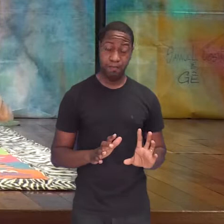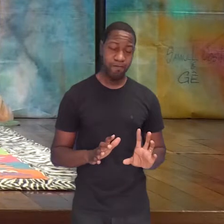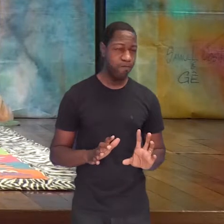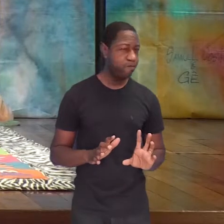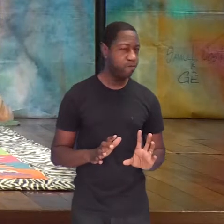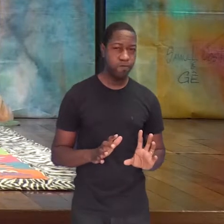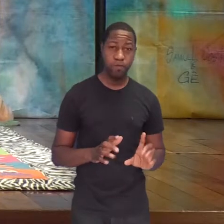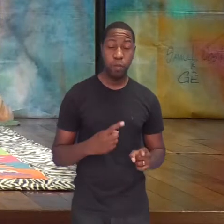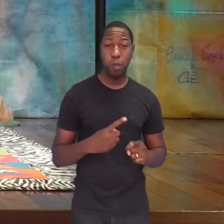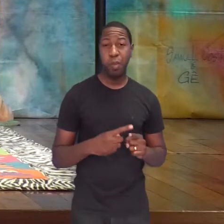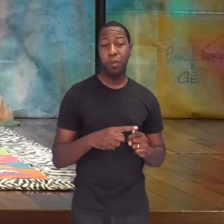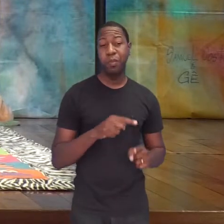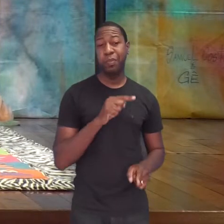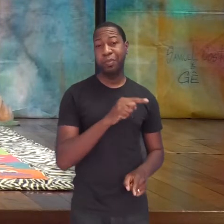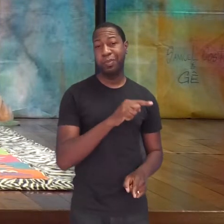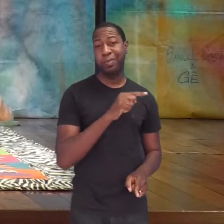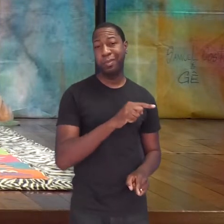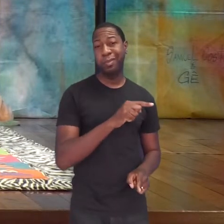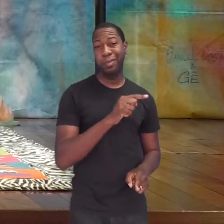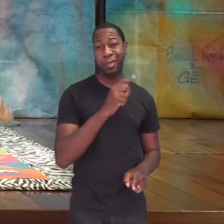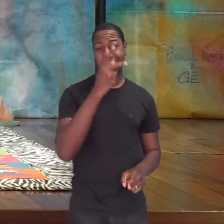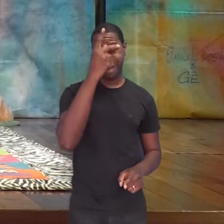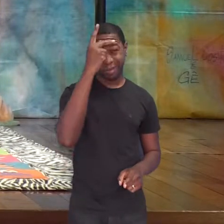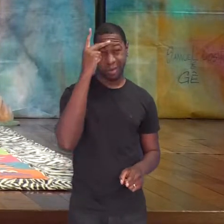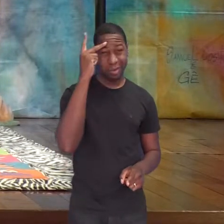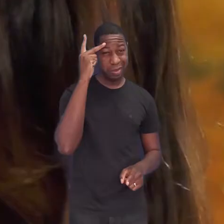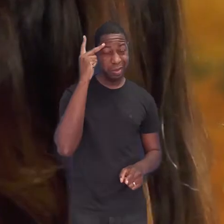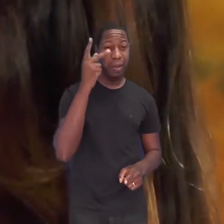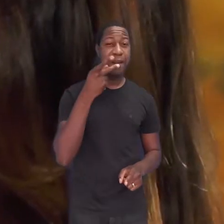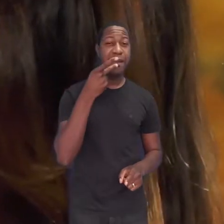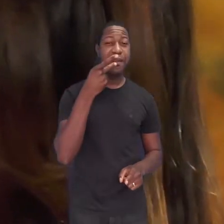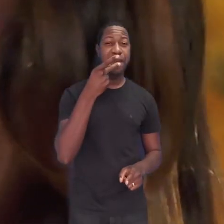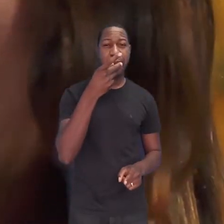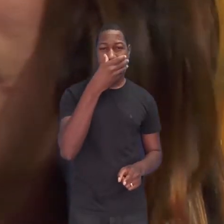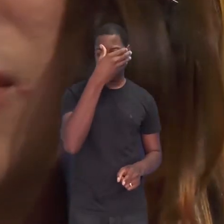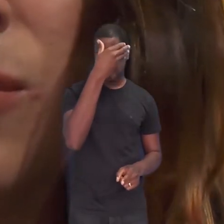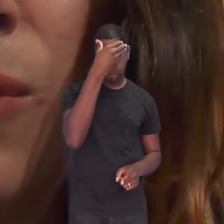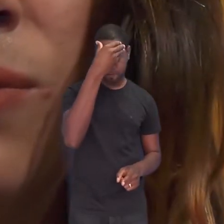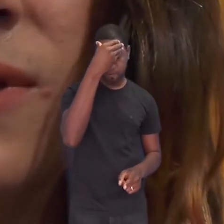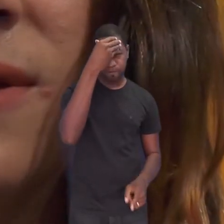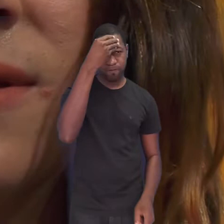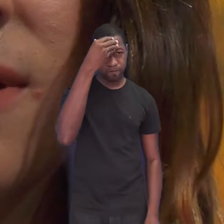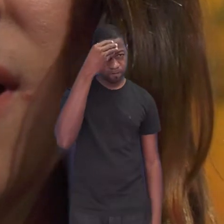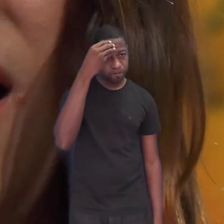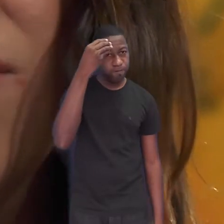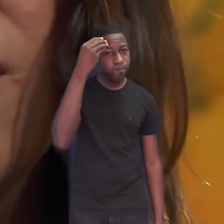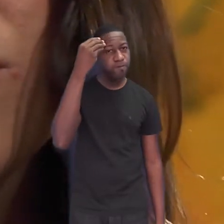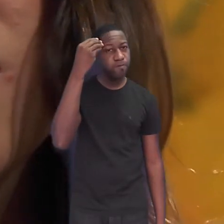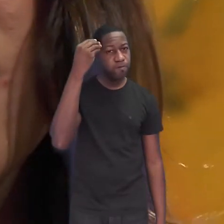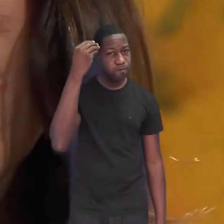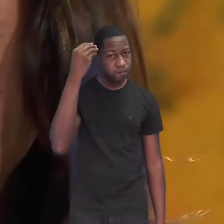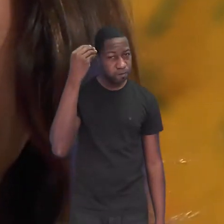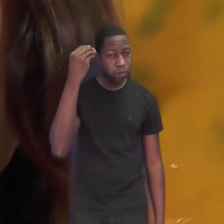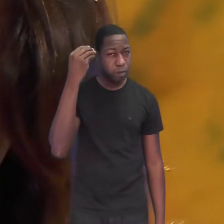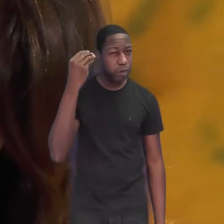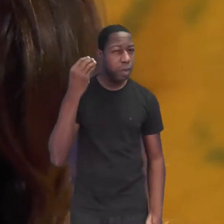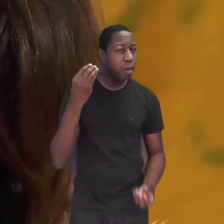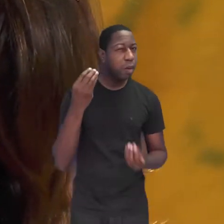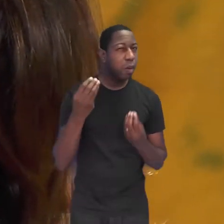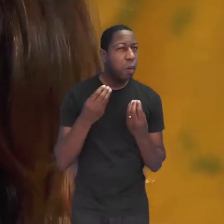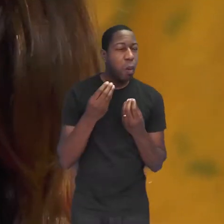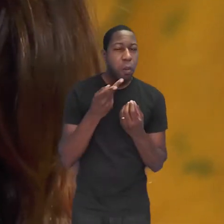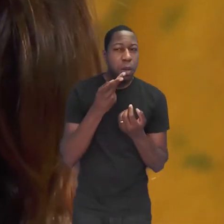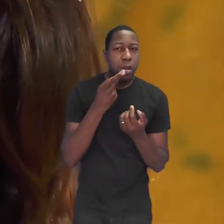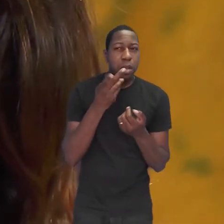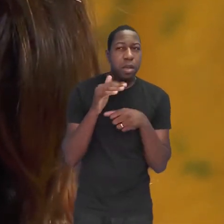sabe? É que elas não sabiam mais. As pessoas haviam se esquecido